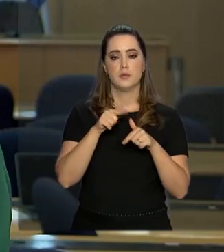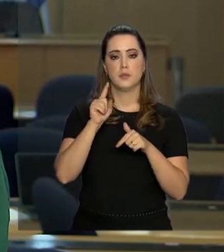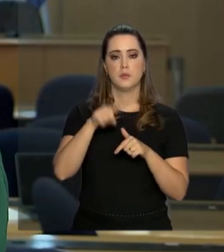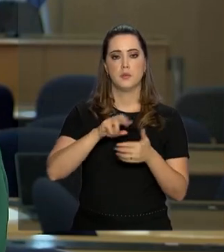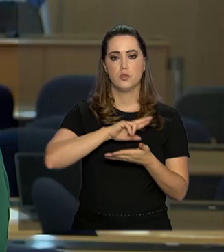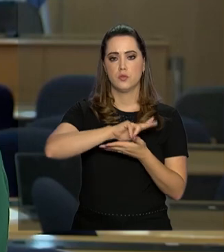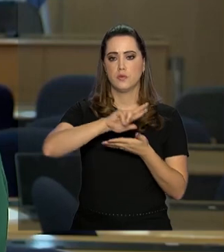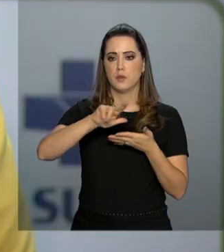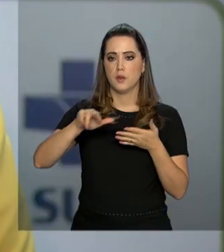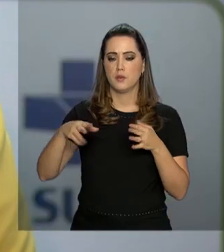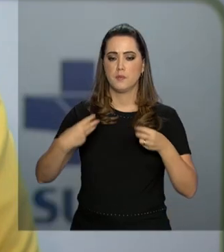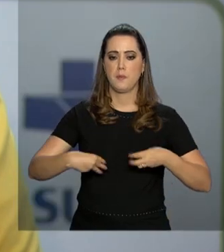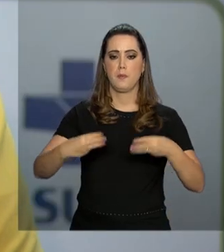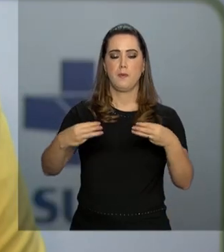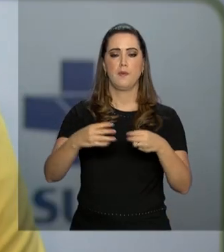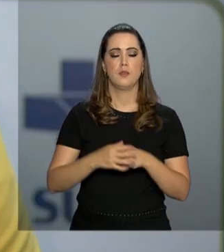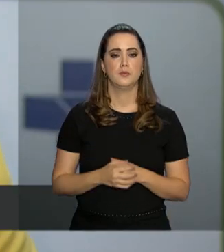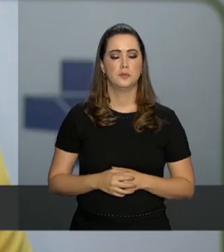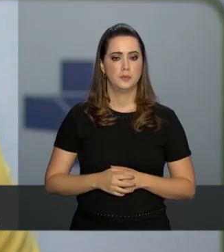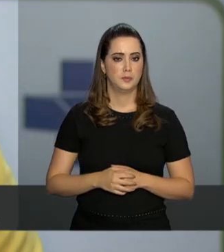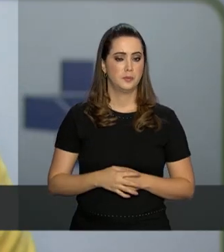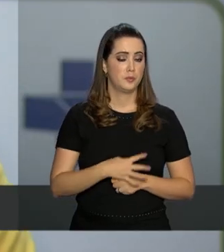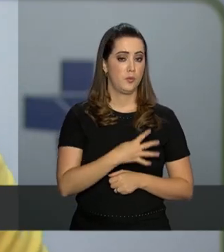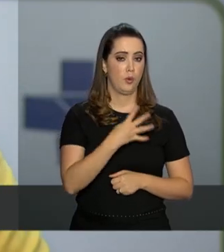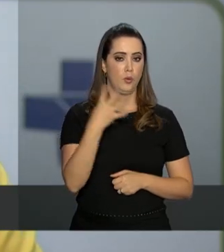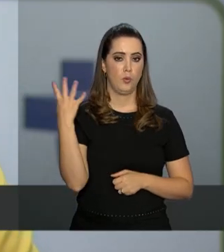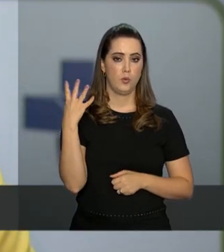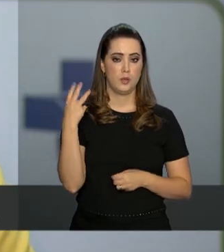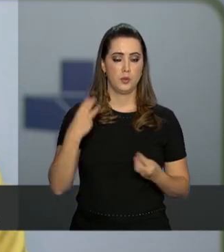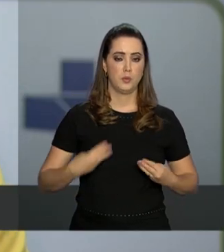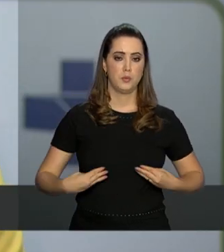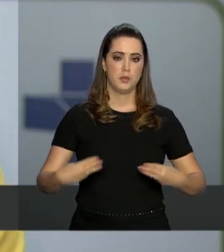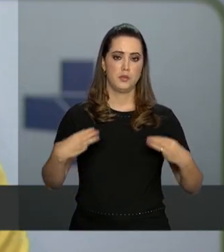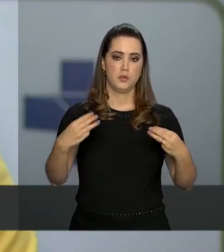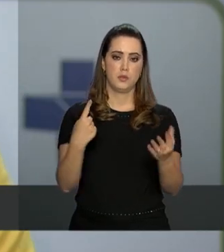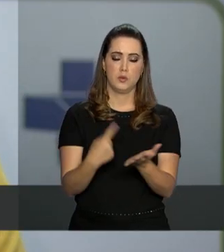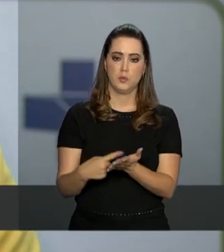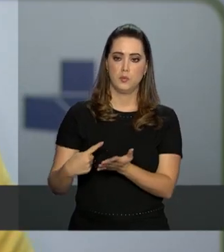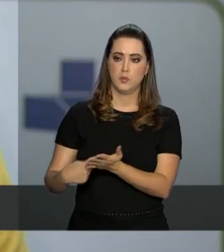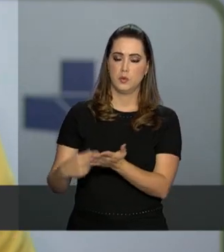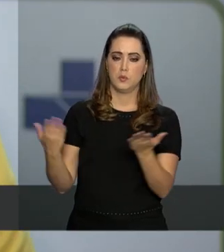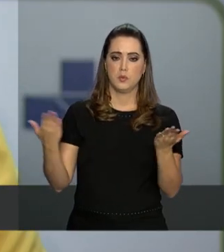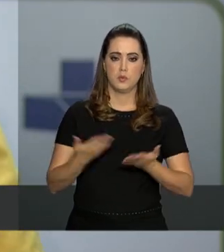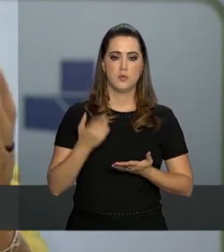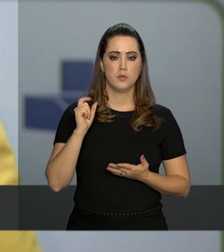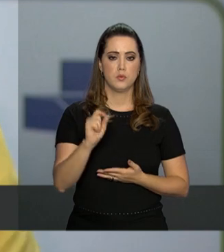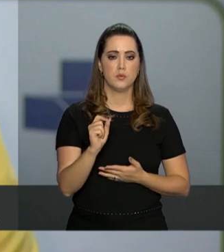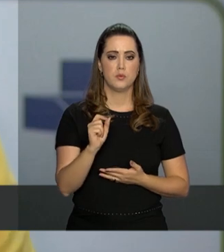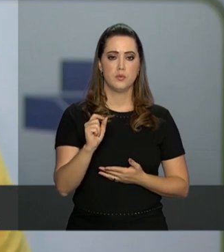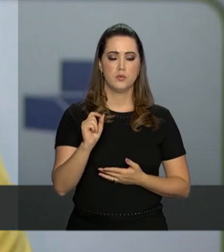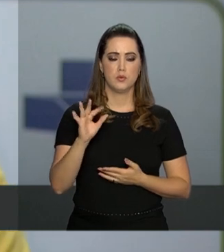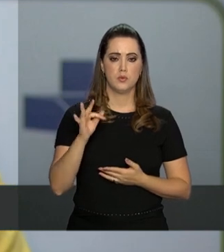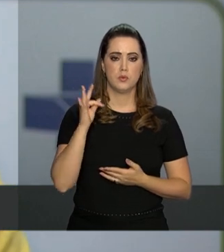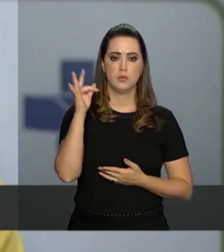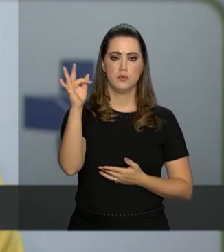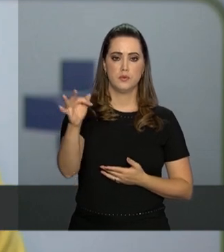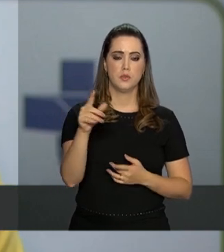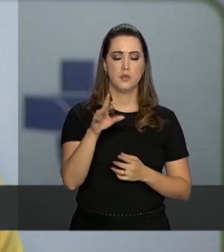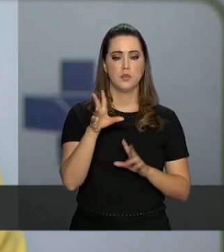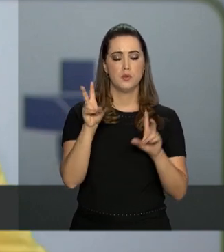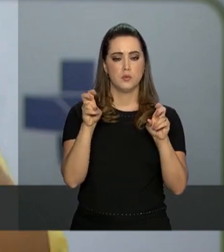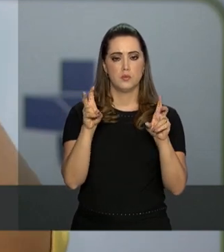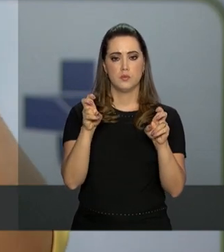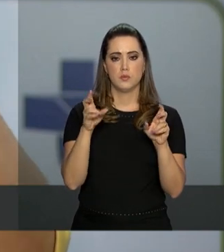-la. Esses quatro ministérios fazem-se compromisso hoje de que, doravante, o tema vai ser